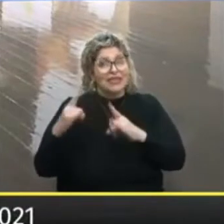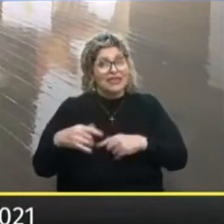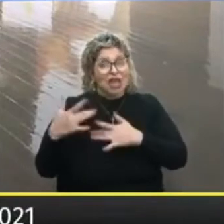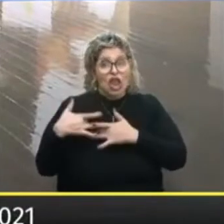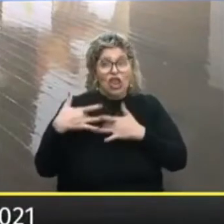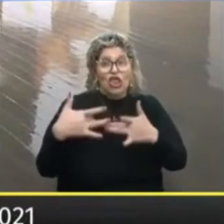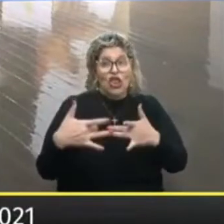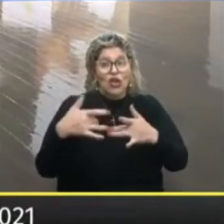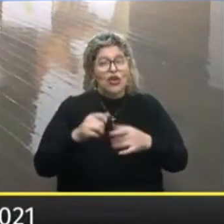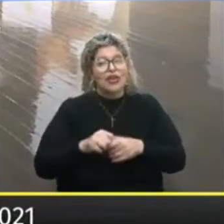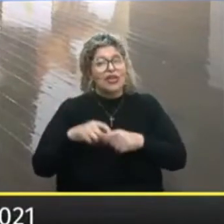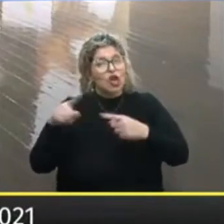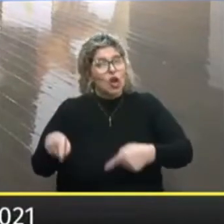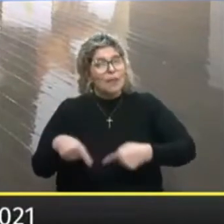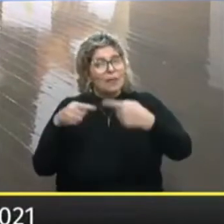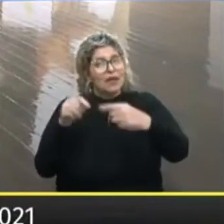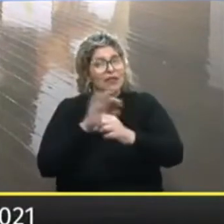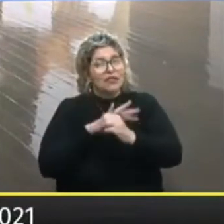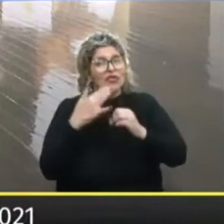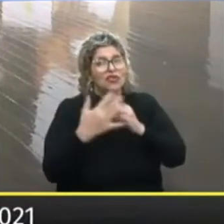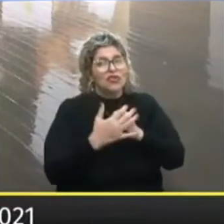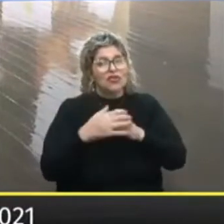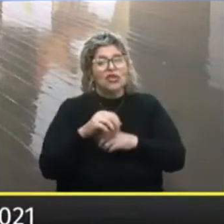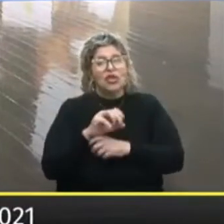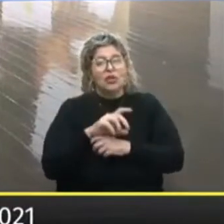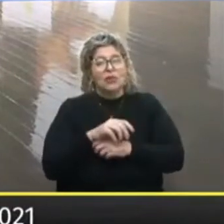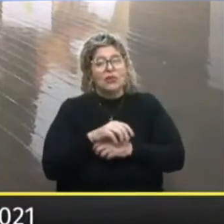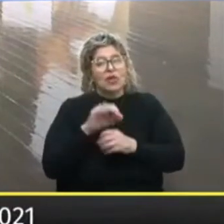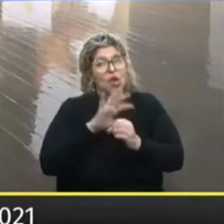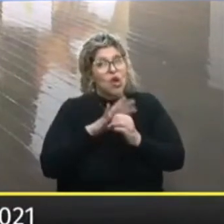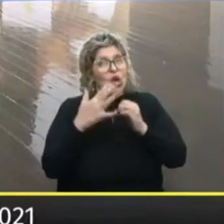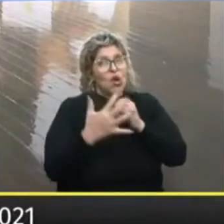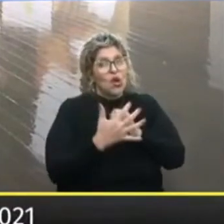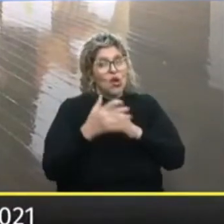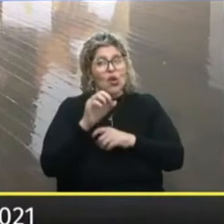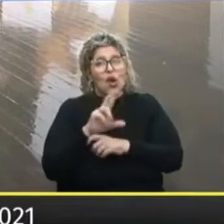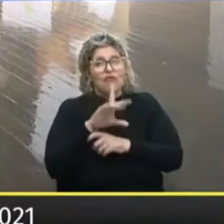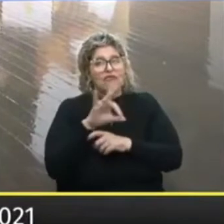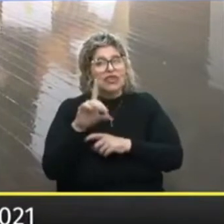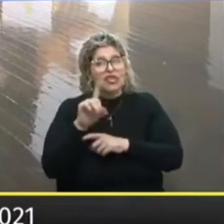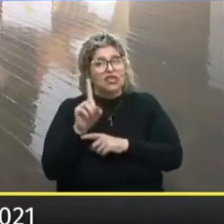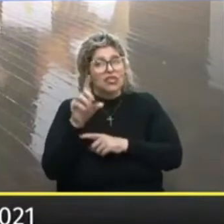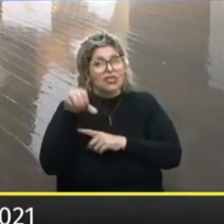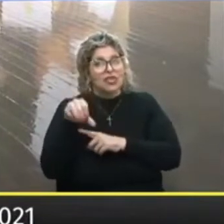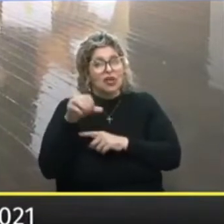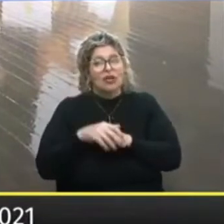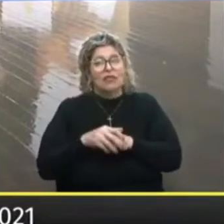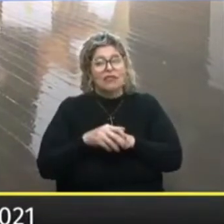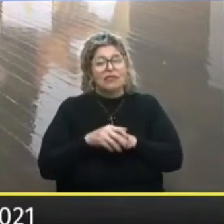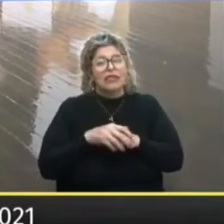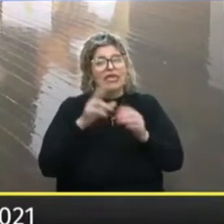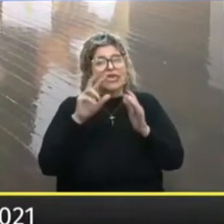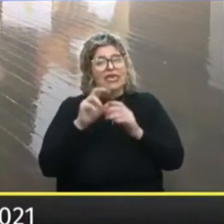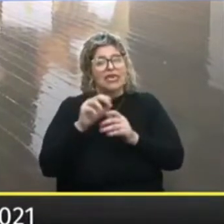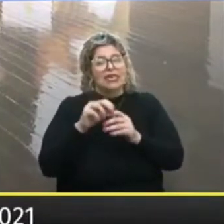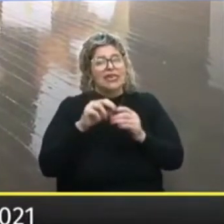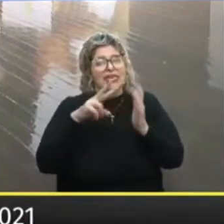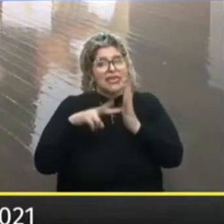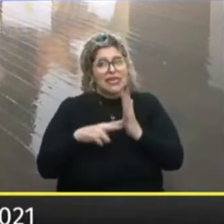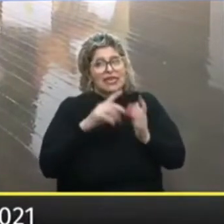solidárias No combate Da pandemia Do Covid-19 Representando o CIMERS